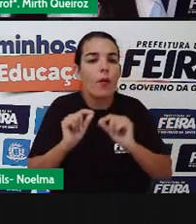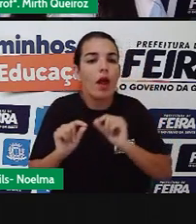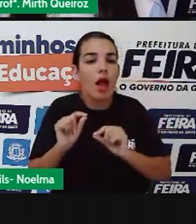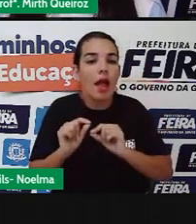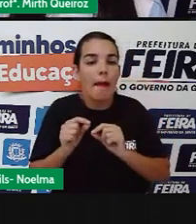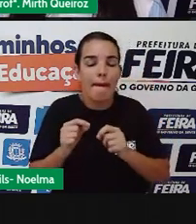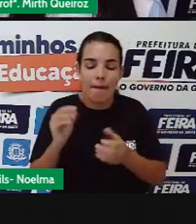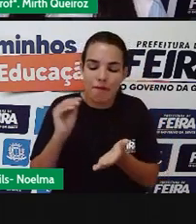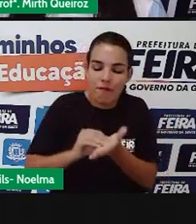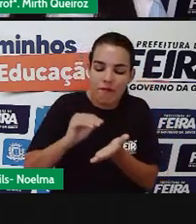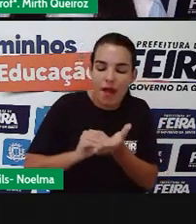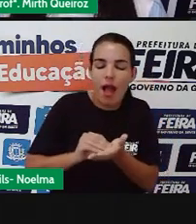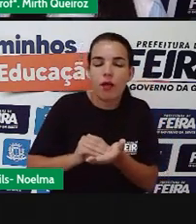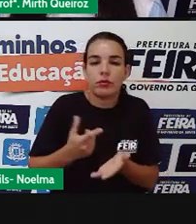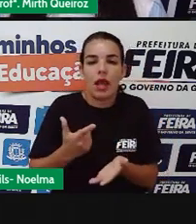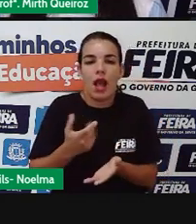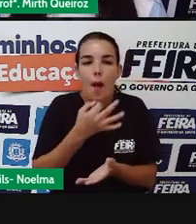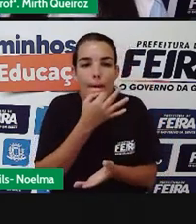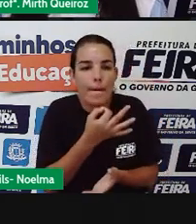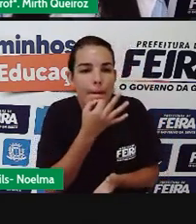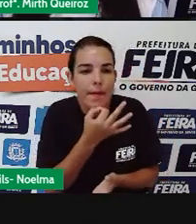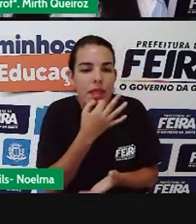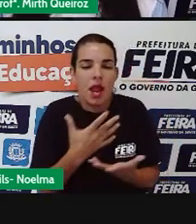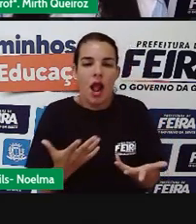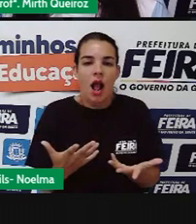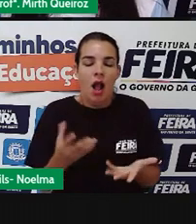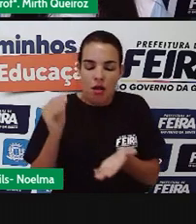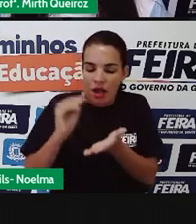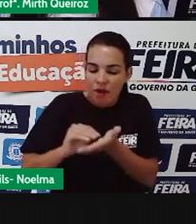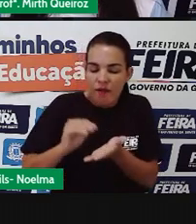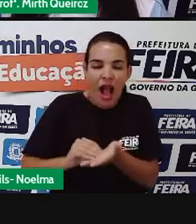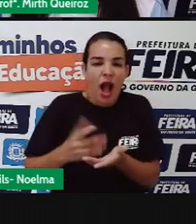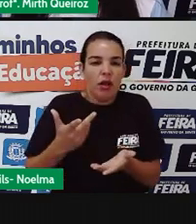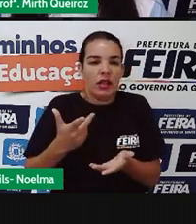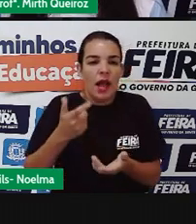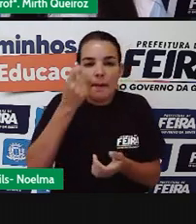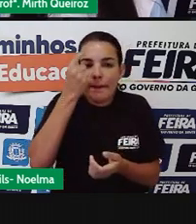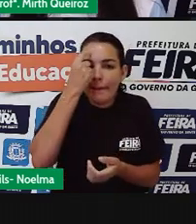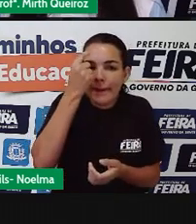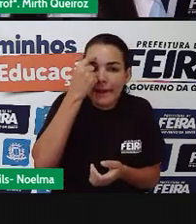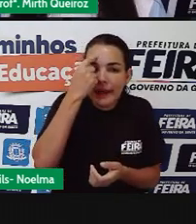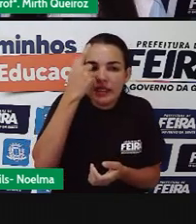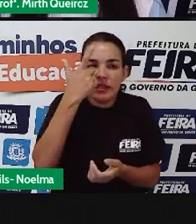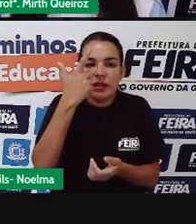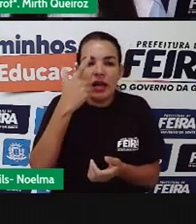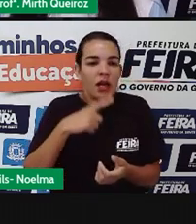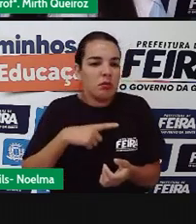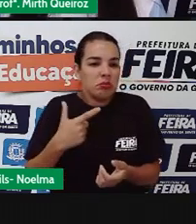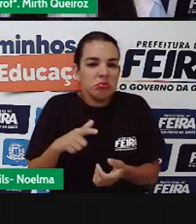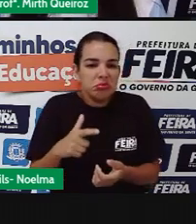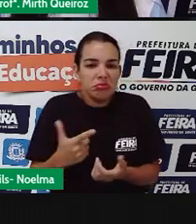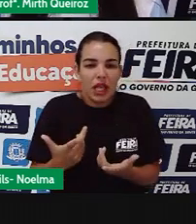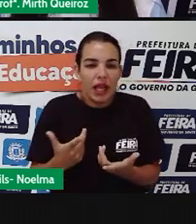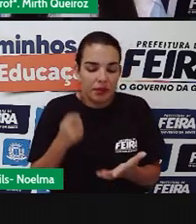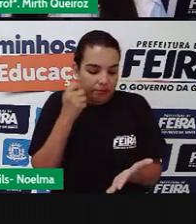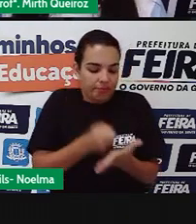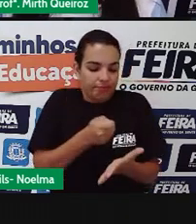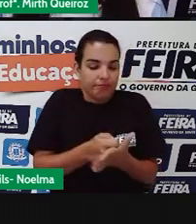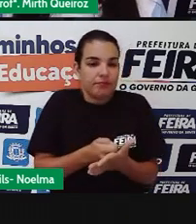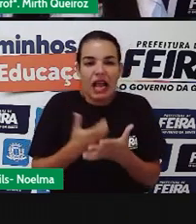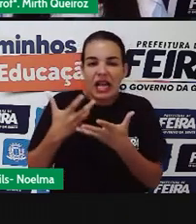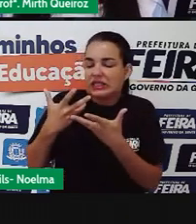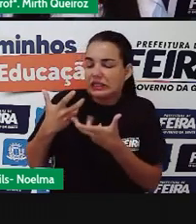que ela não se desenvolve criticamente, né? Ela aceita tudo, ela não tem posicionamento